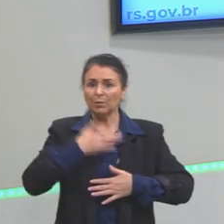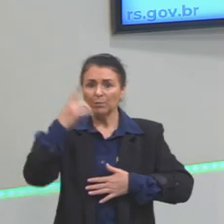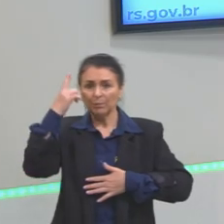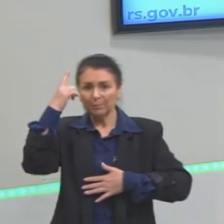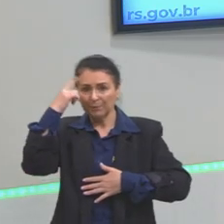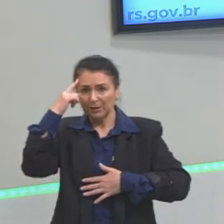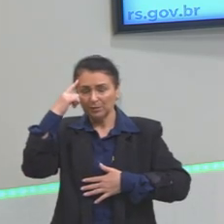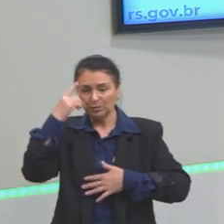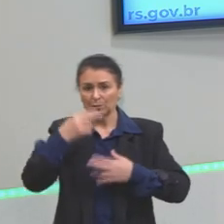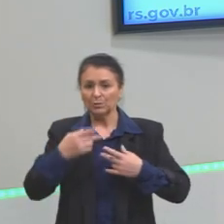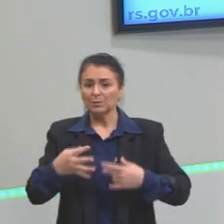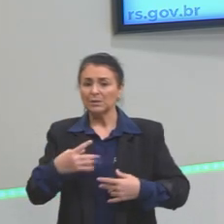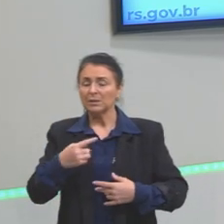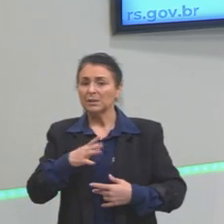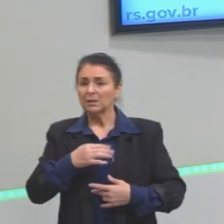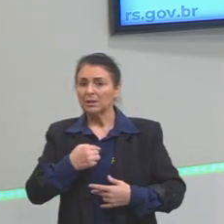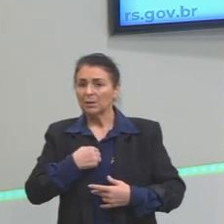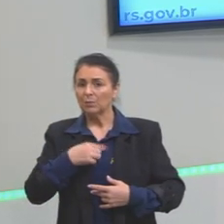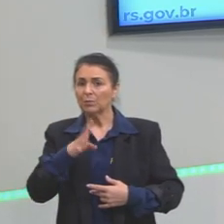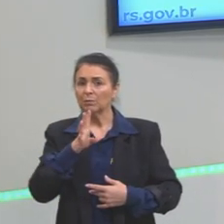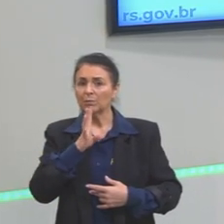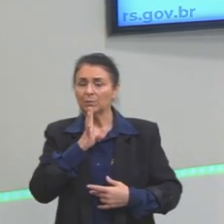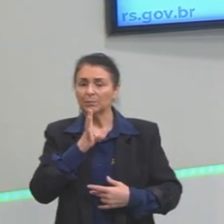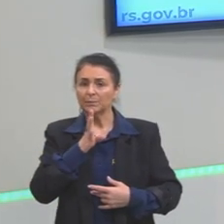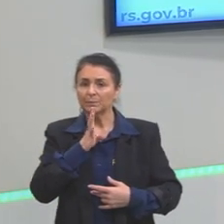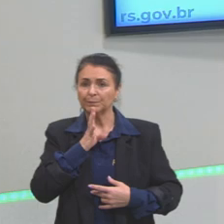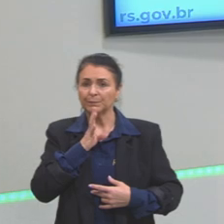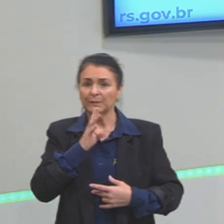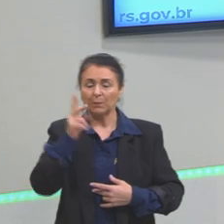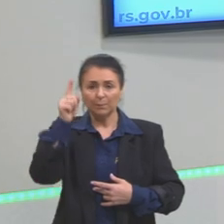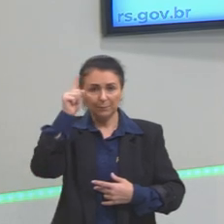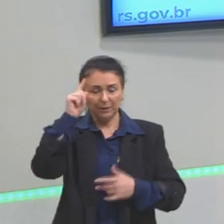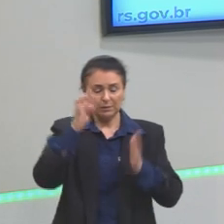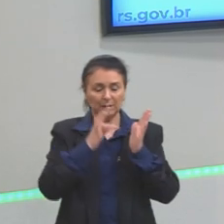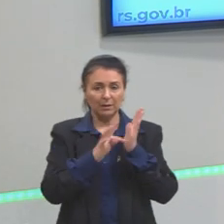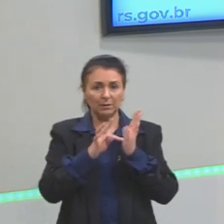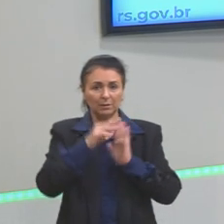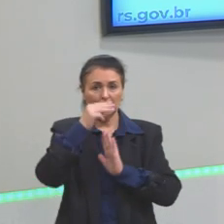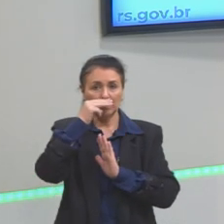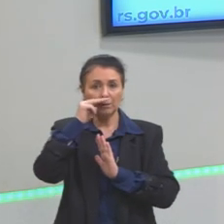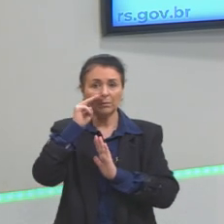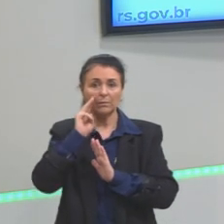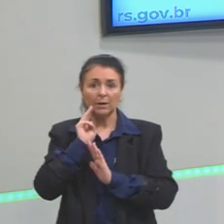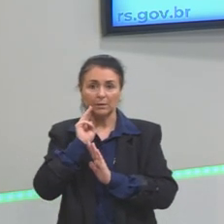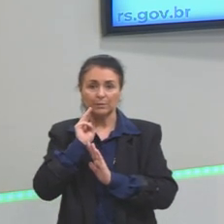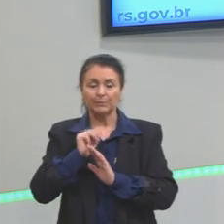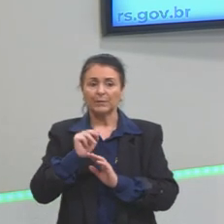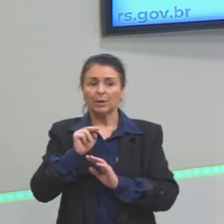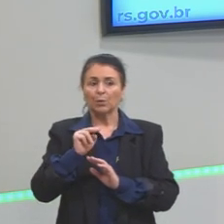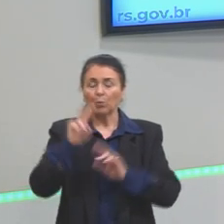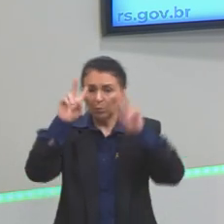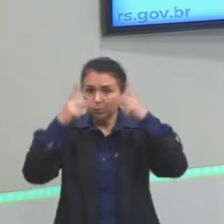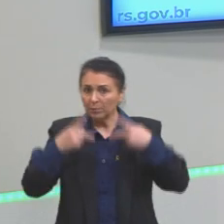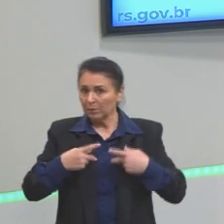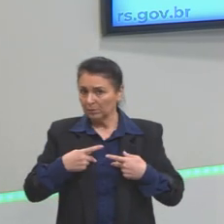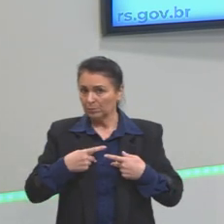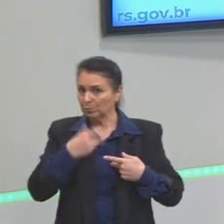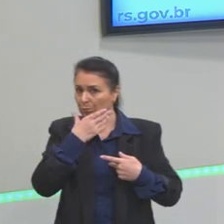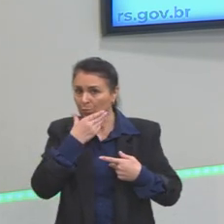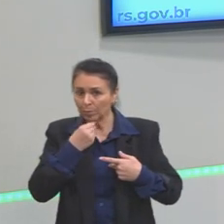Então, veja que interessante a teoria do Marx, né? O ser humano, os homens, o ser humano, ele